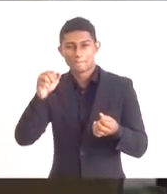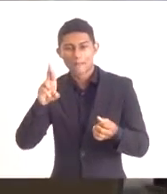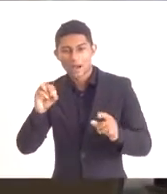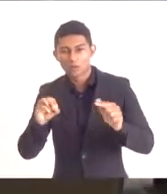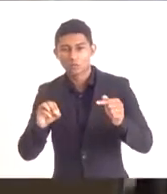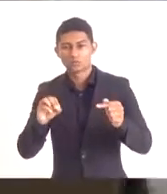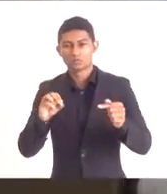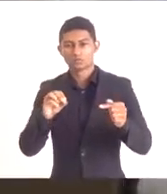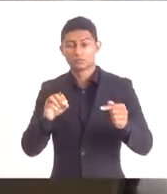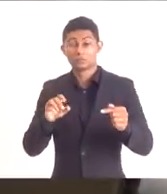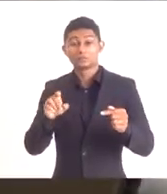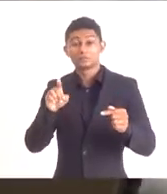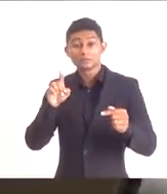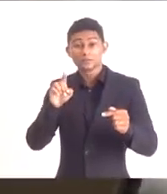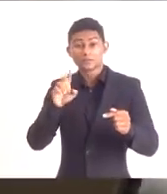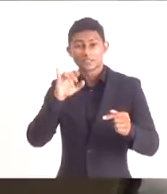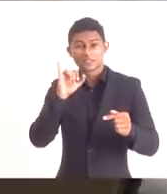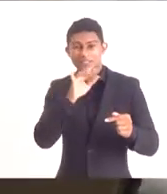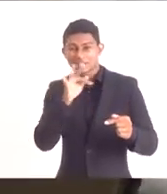nosso reitor da UEMF, Raul,